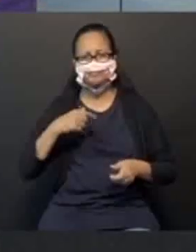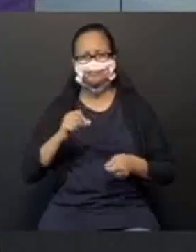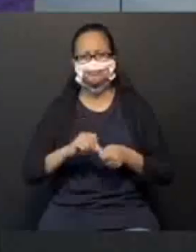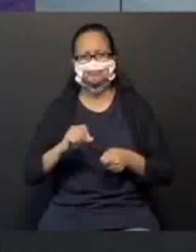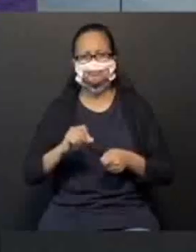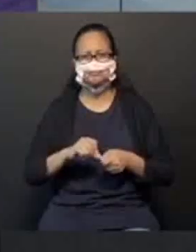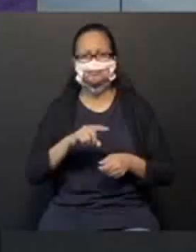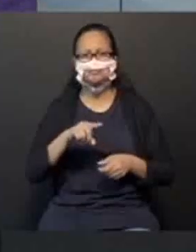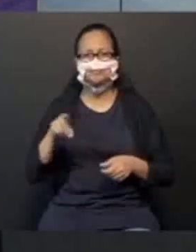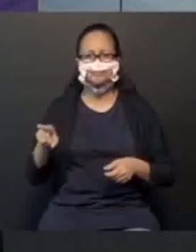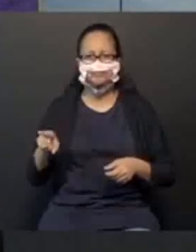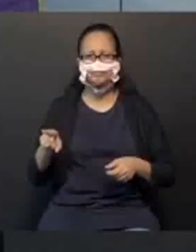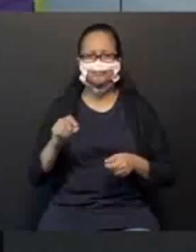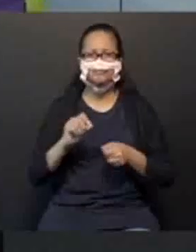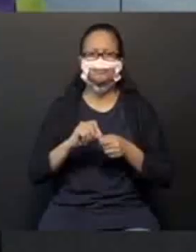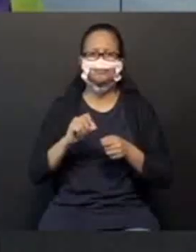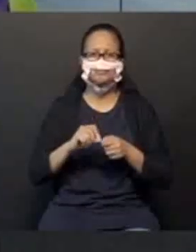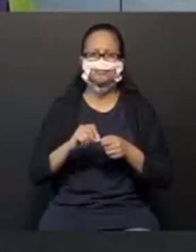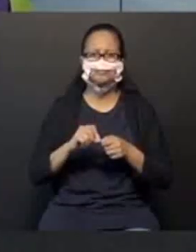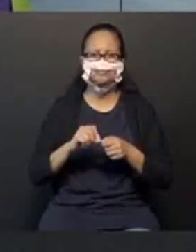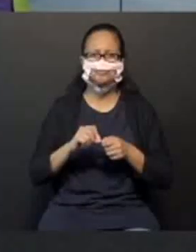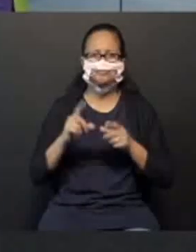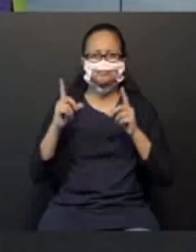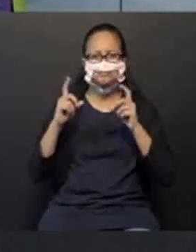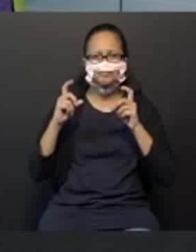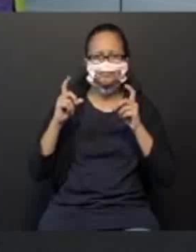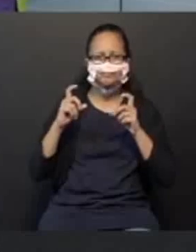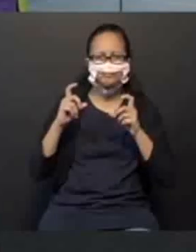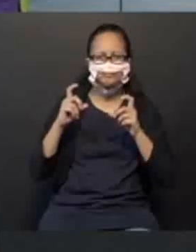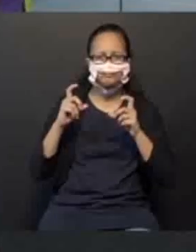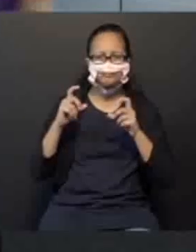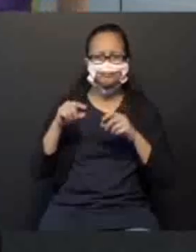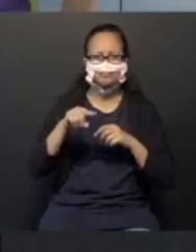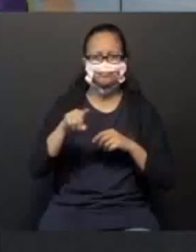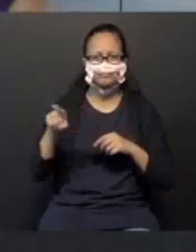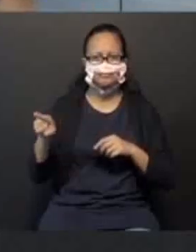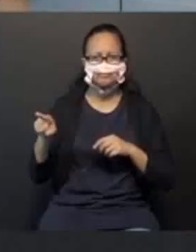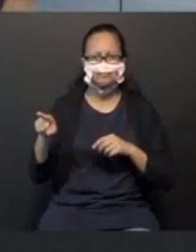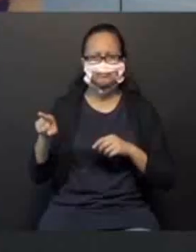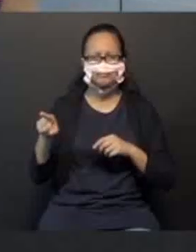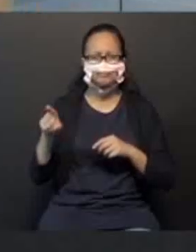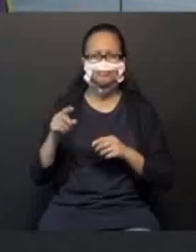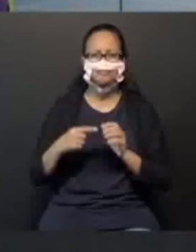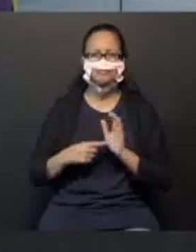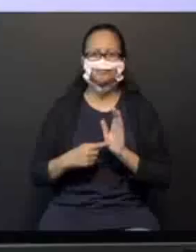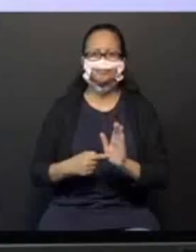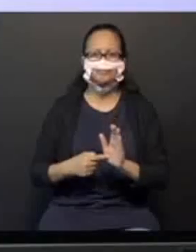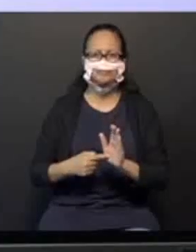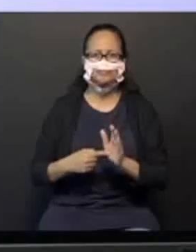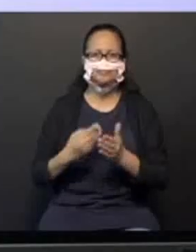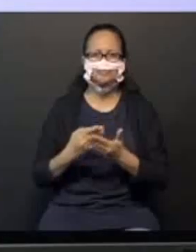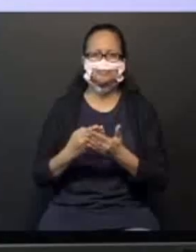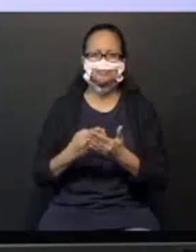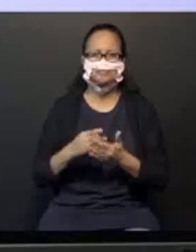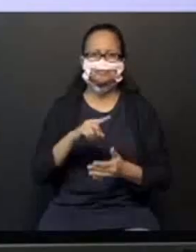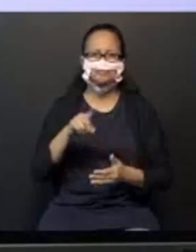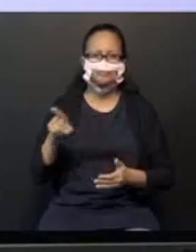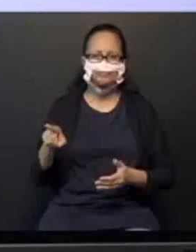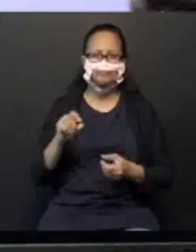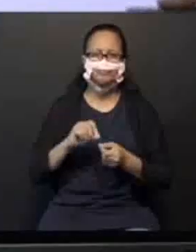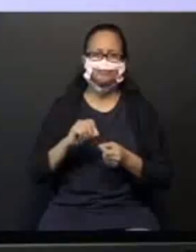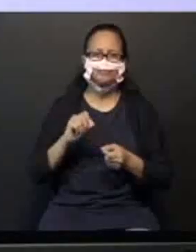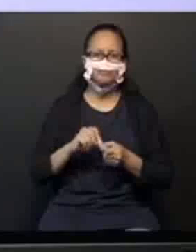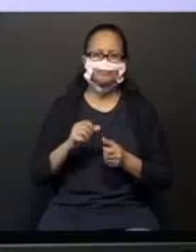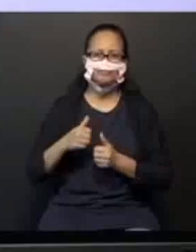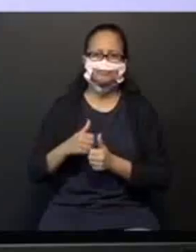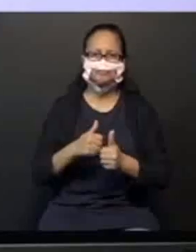em casa. Tira uma foto e você pode aparecer aqui na próxima aula. Então, este aqui vocês irão fazer. Siga o mestre.